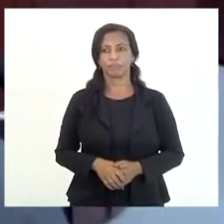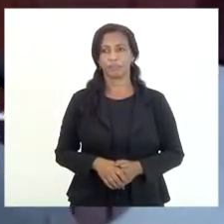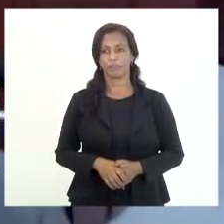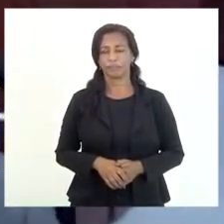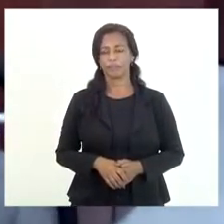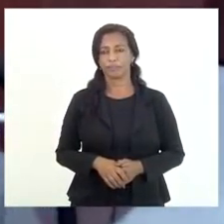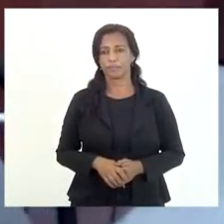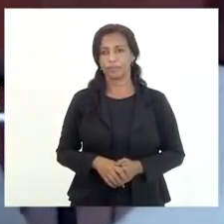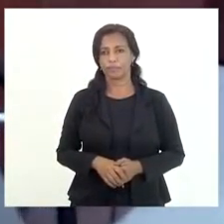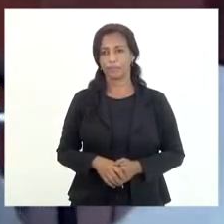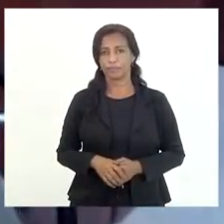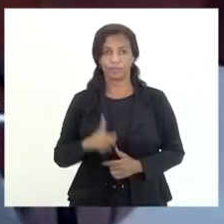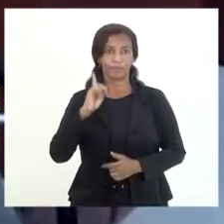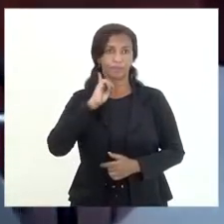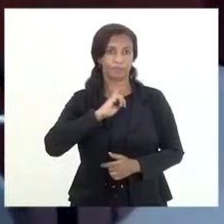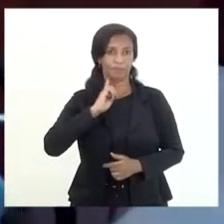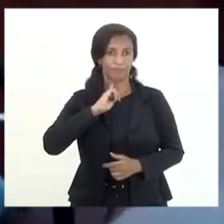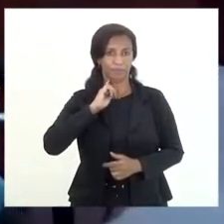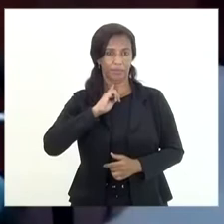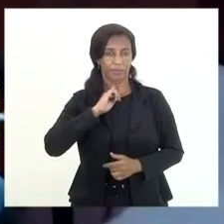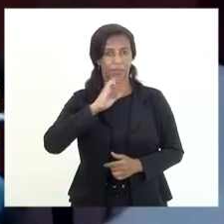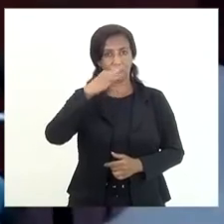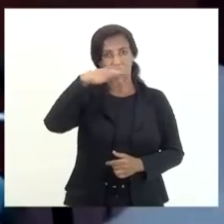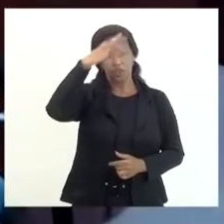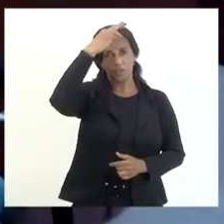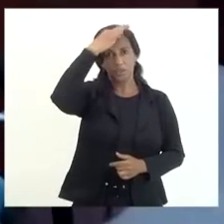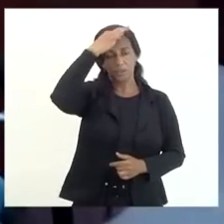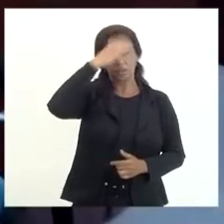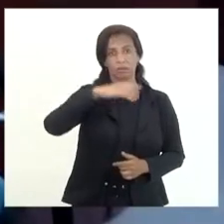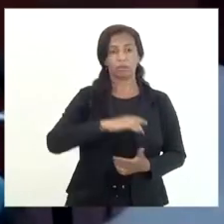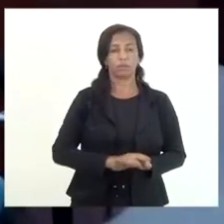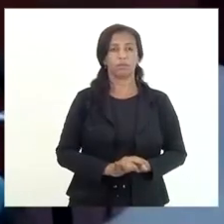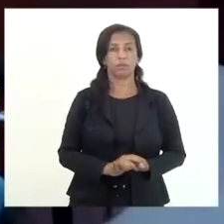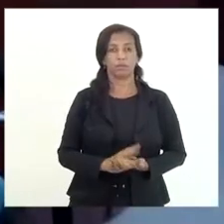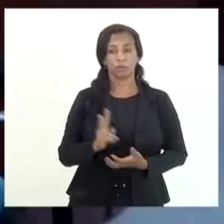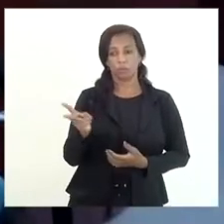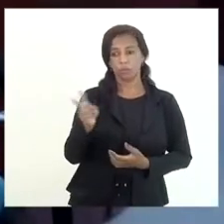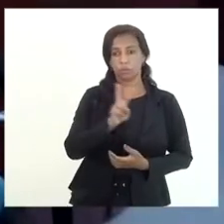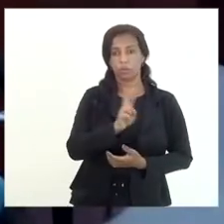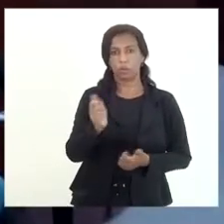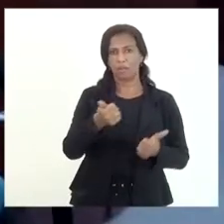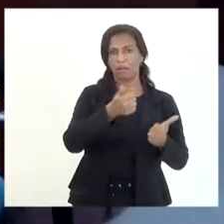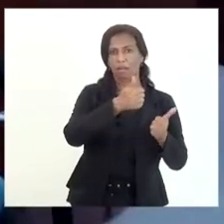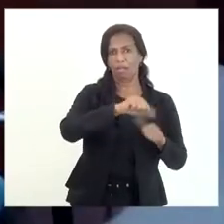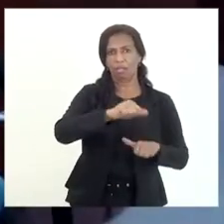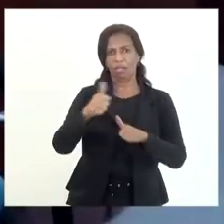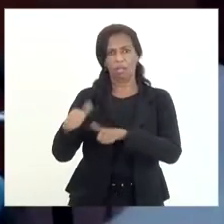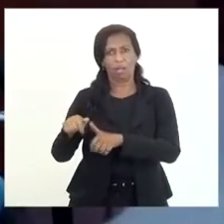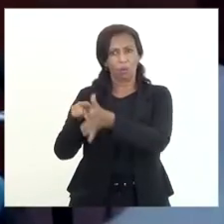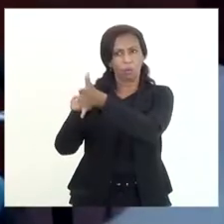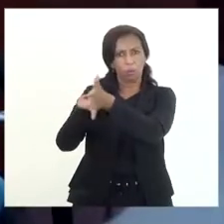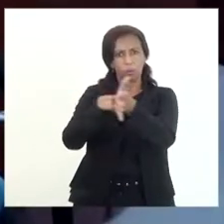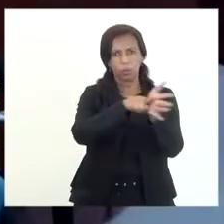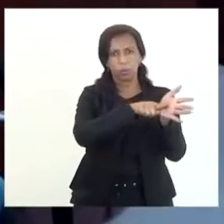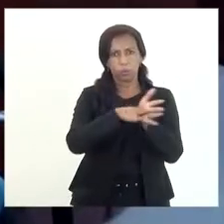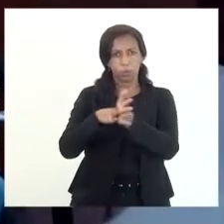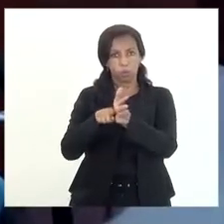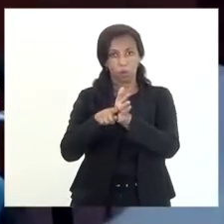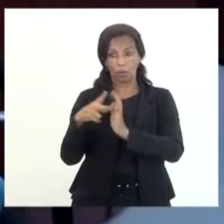que Minas Gerais e Espírito Santo eles fazem essa análise baseado no valor